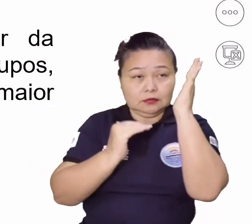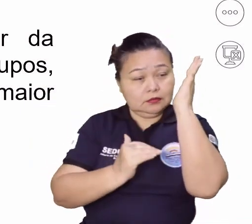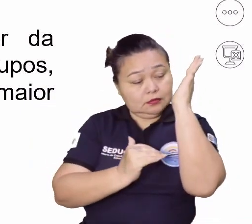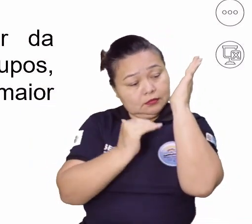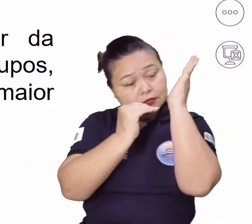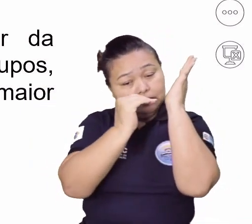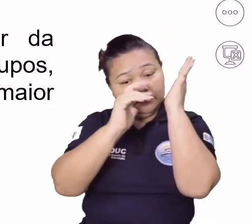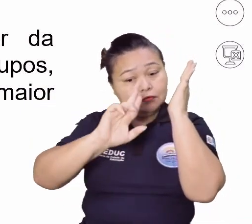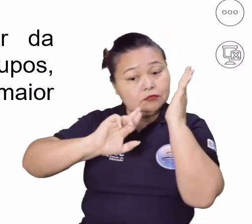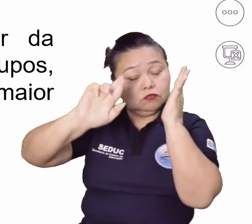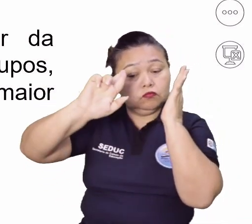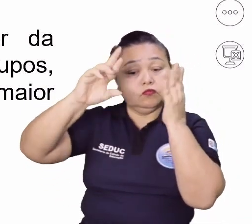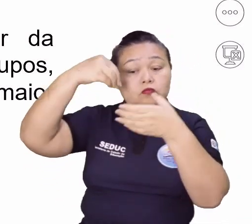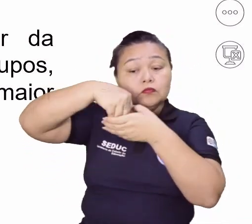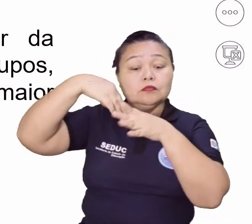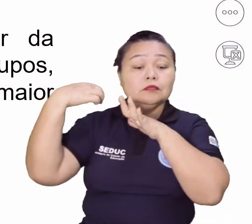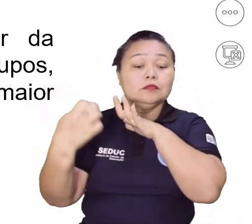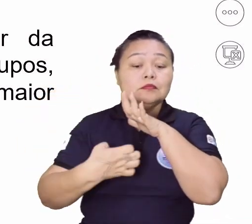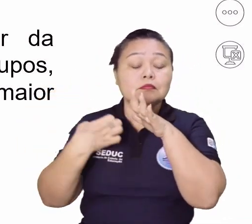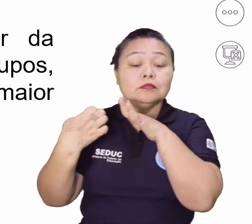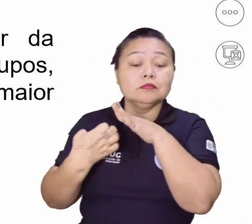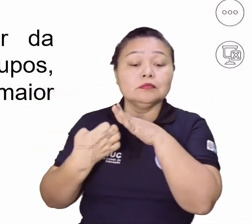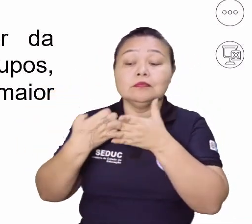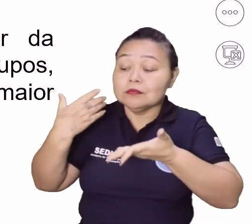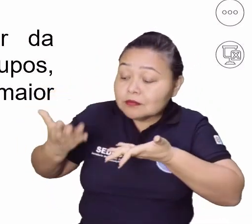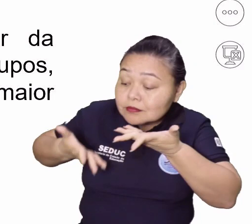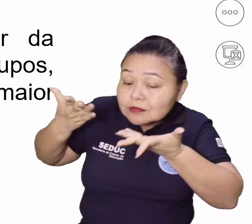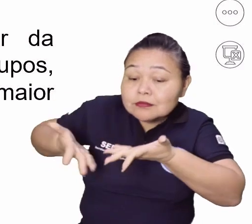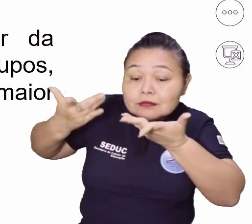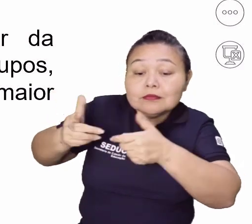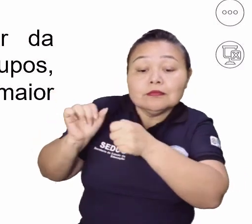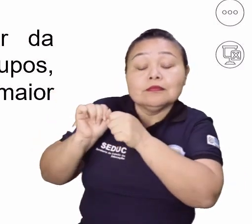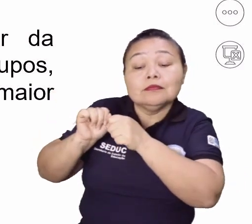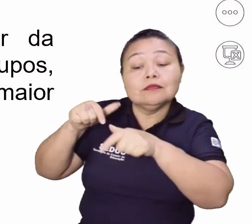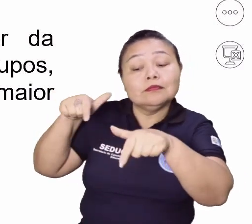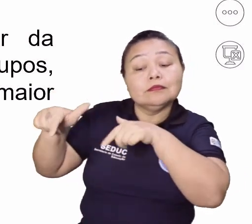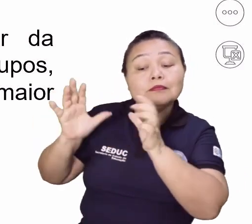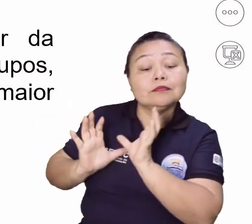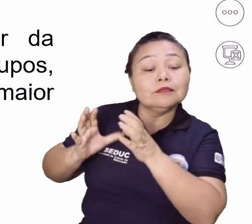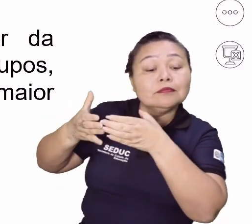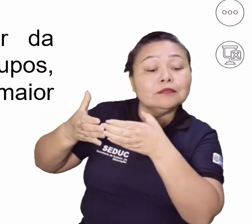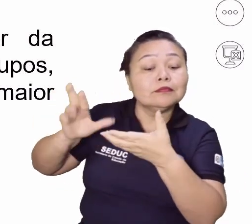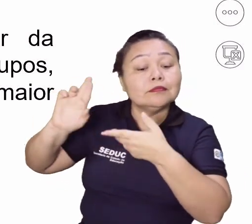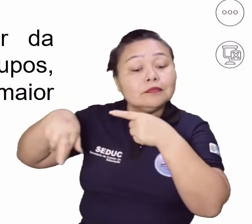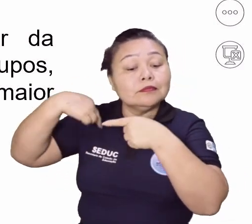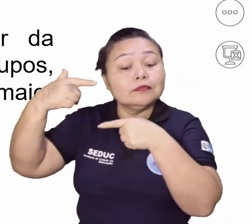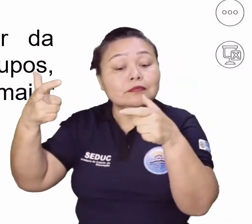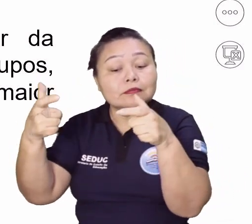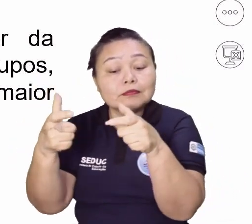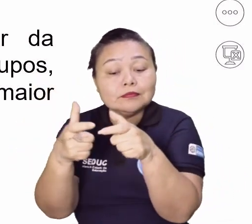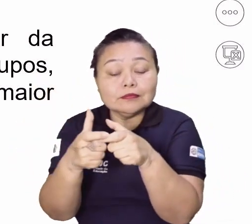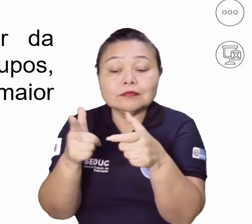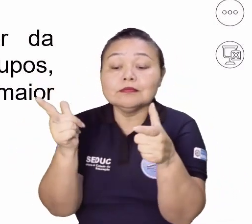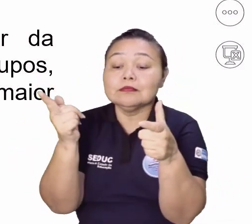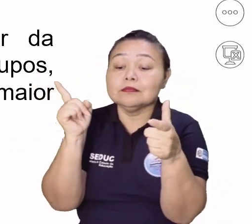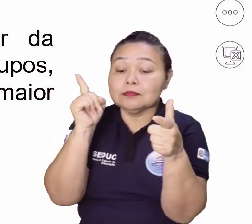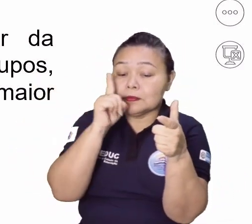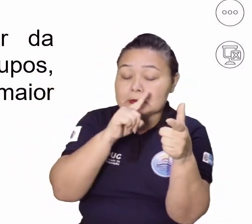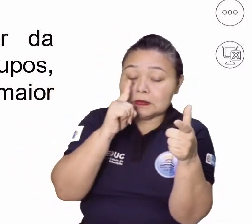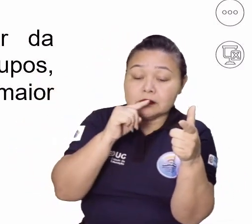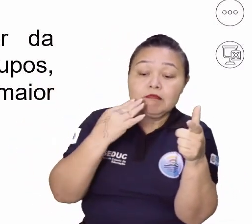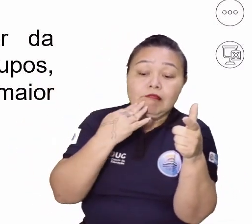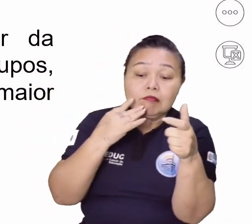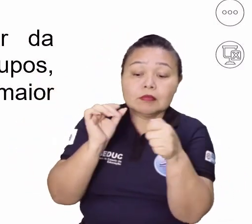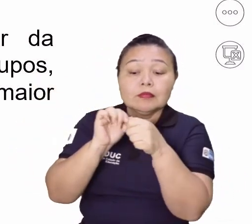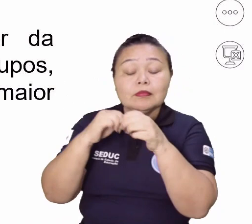hierárquicas no interior da empresa como forma de estimular o trabalho dos grupos, resultando em menos defeitos de